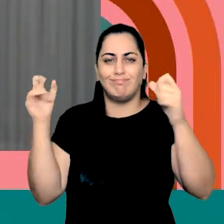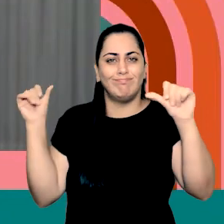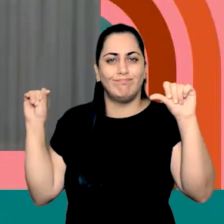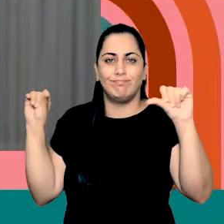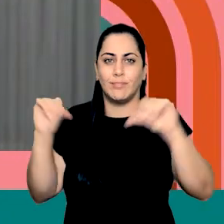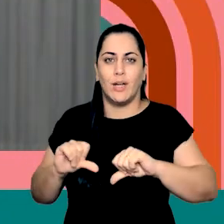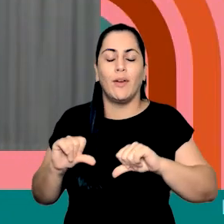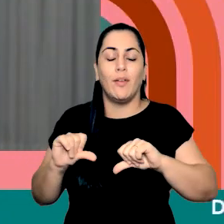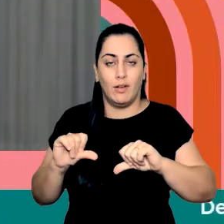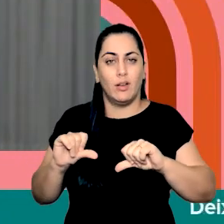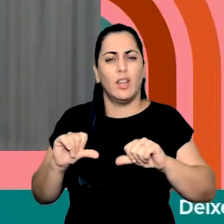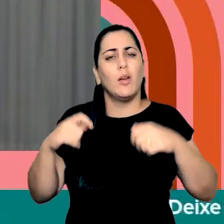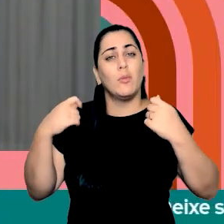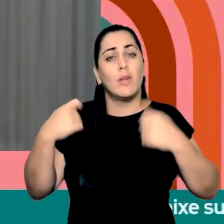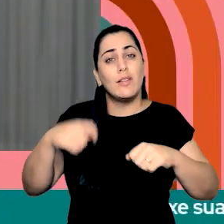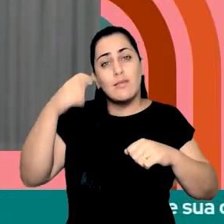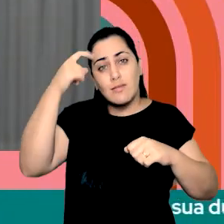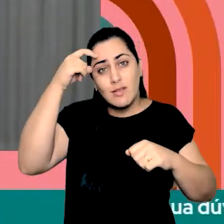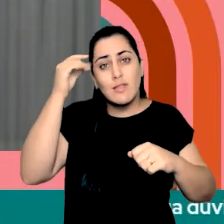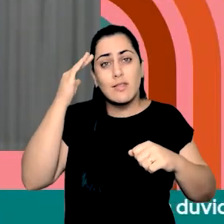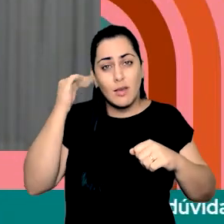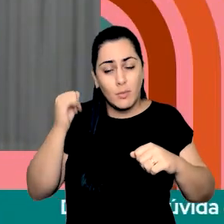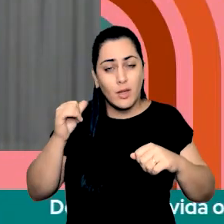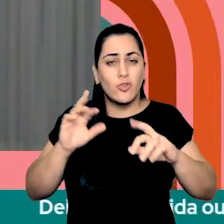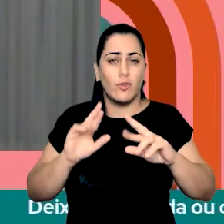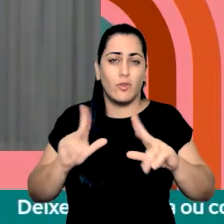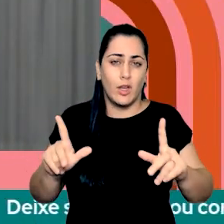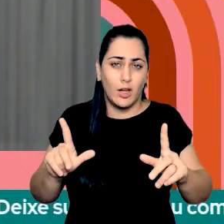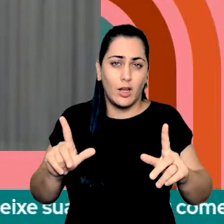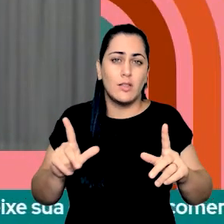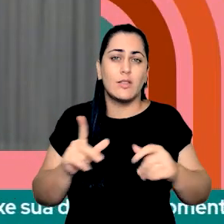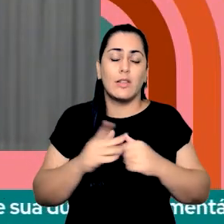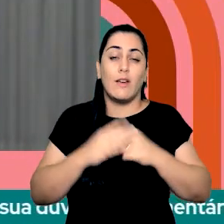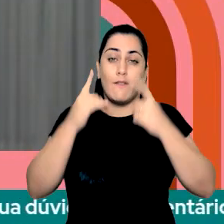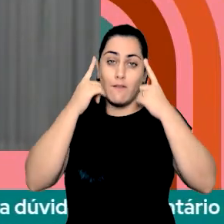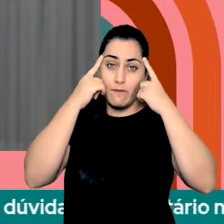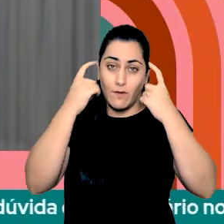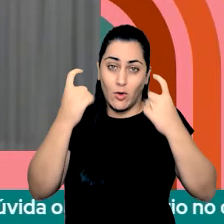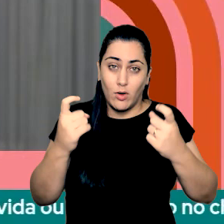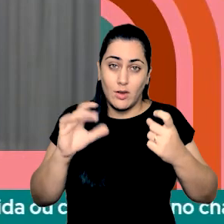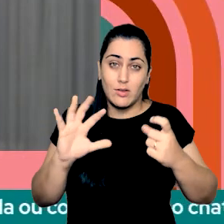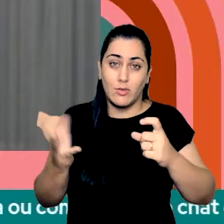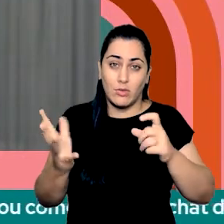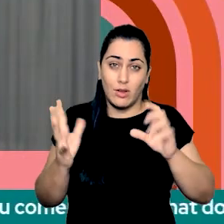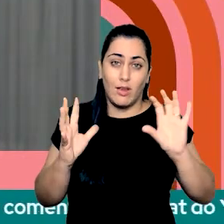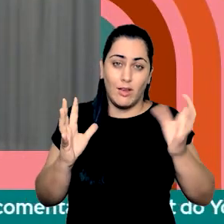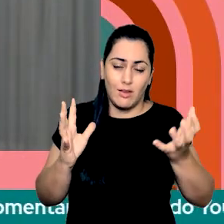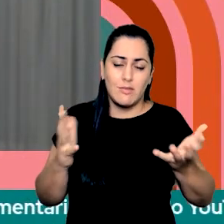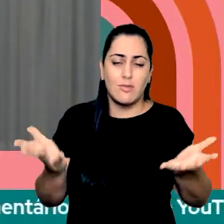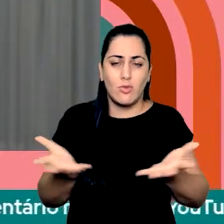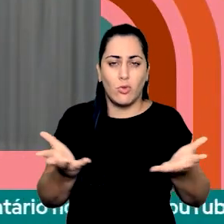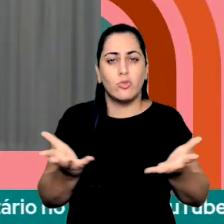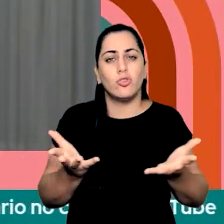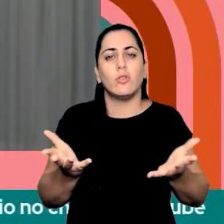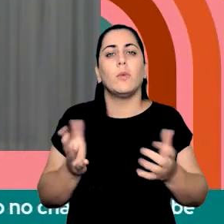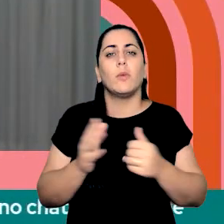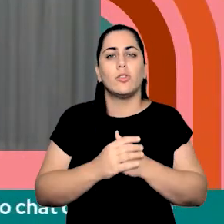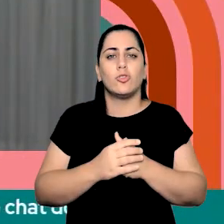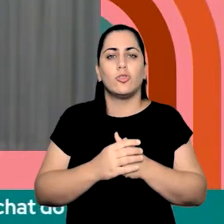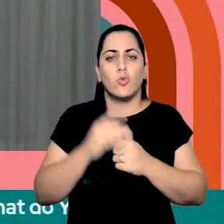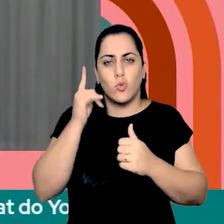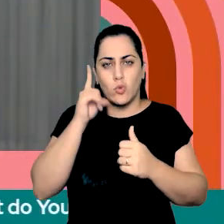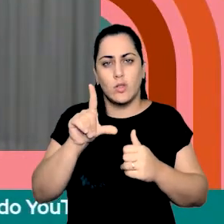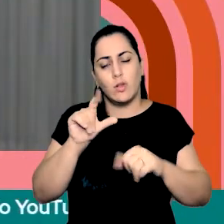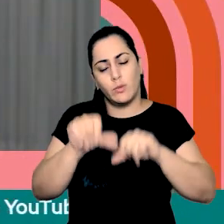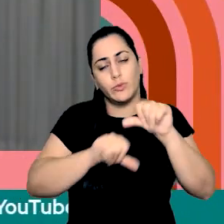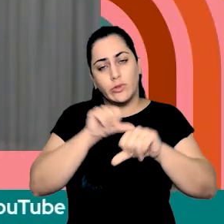da gente ter essa consciência, dessa diferença da intensidade da violência sofrida para fazer frente a